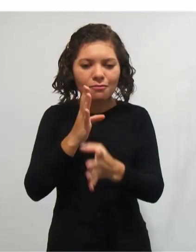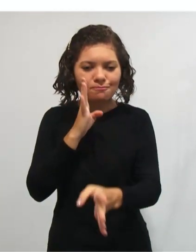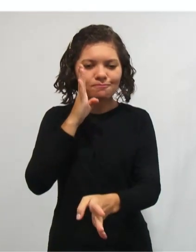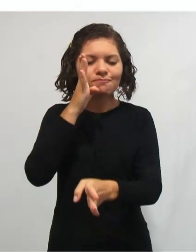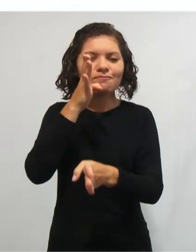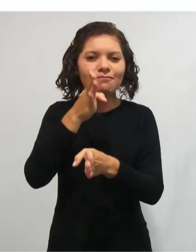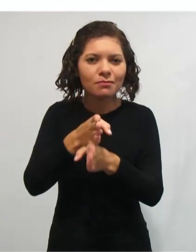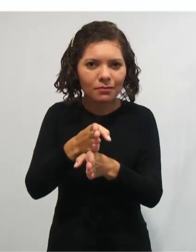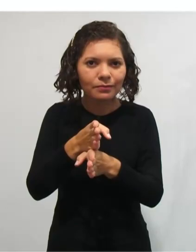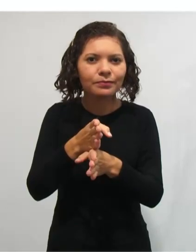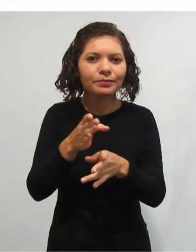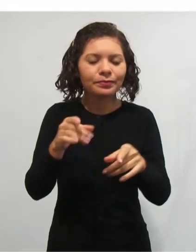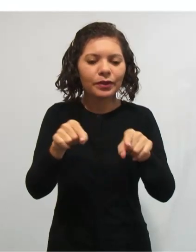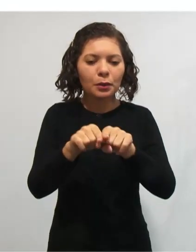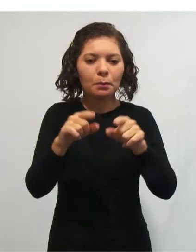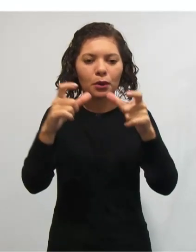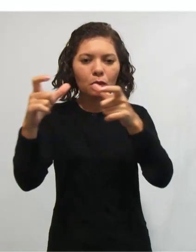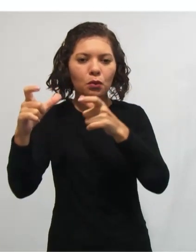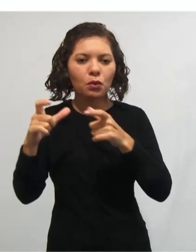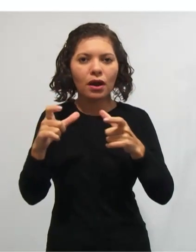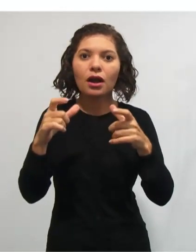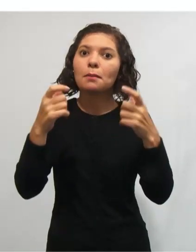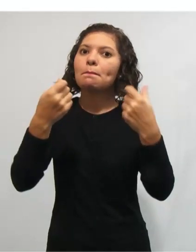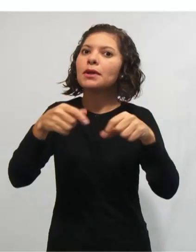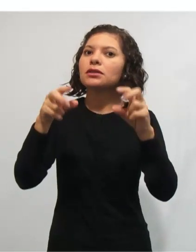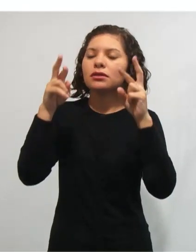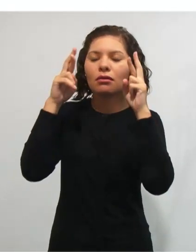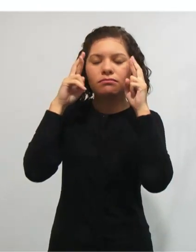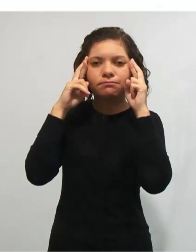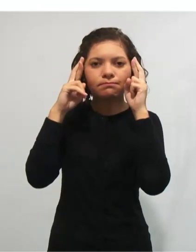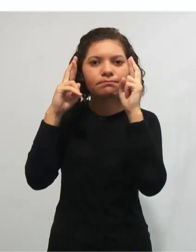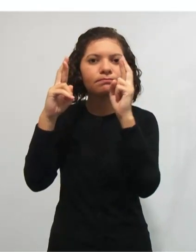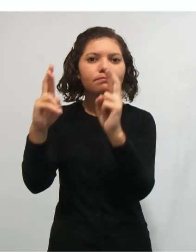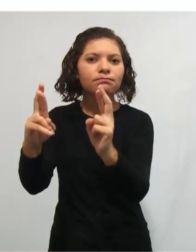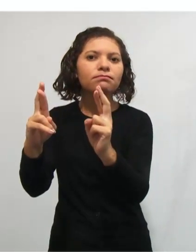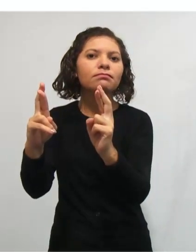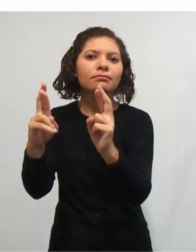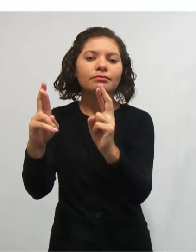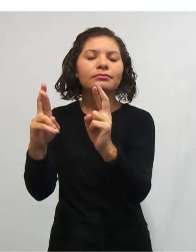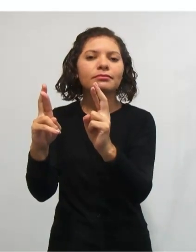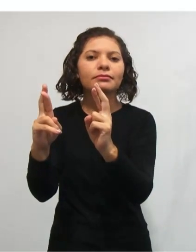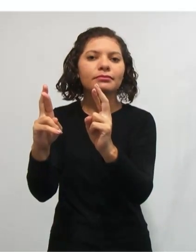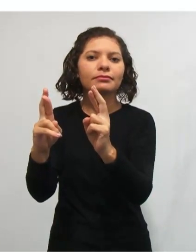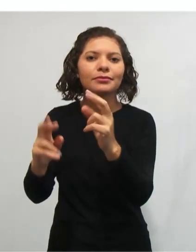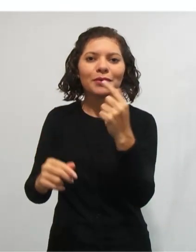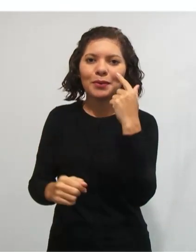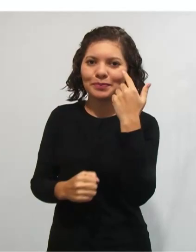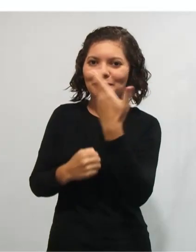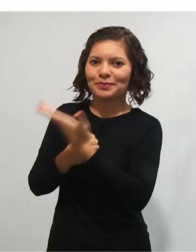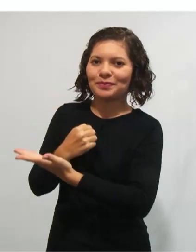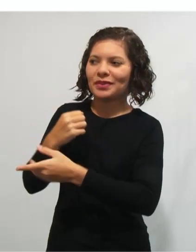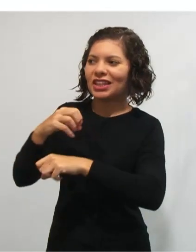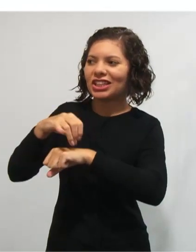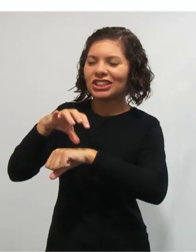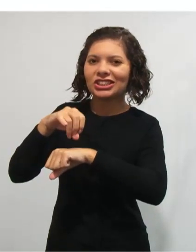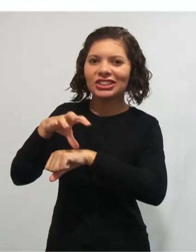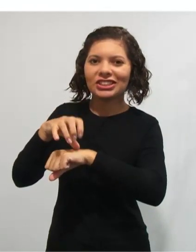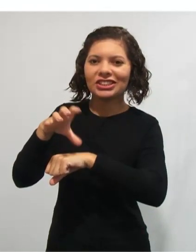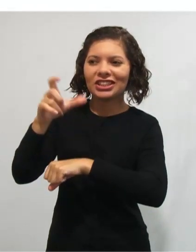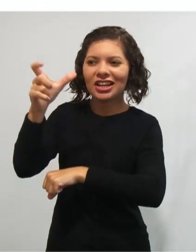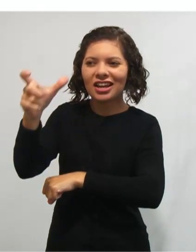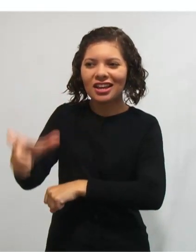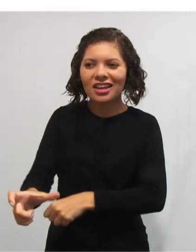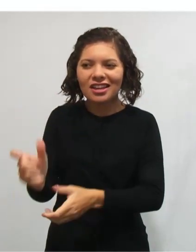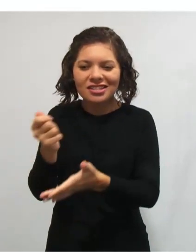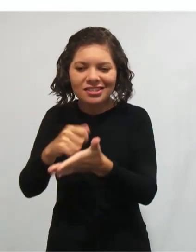de aula, ela é um campo que você vai respeitar o que a própria Ferreiro nos orienta, né? Que a criança, ela reinventa a sua